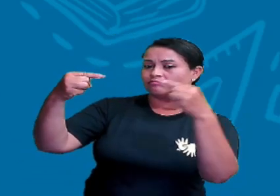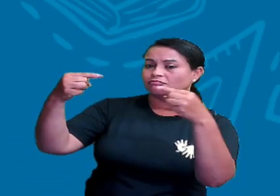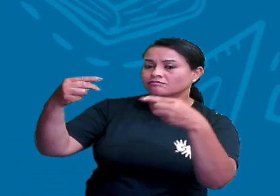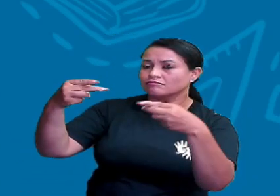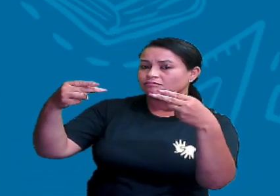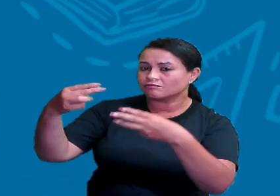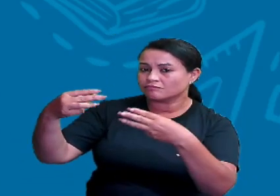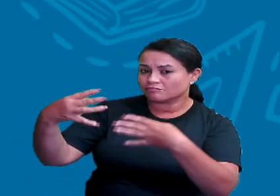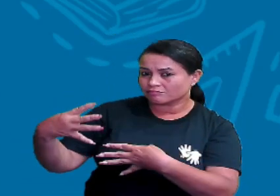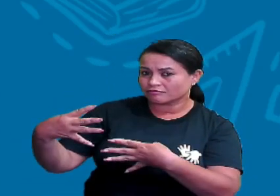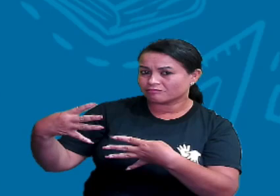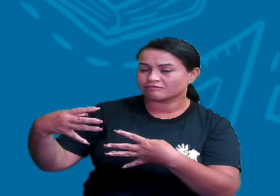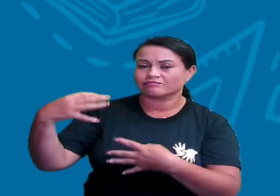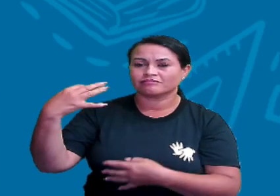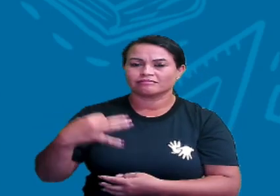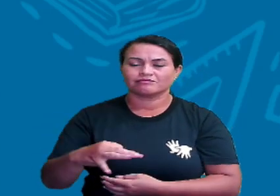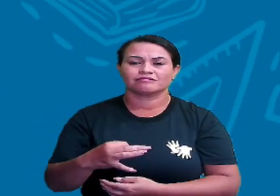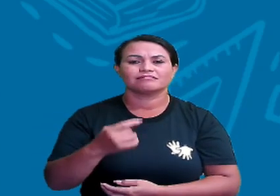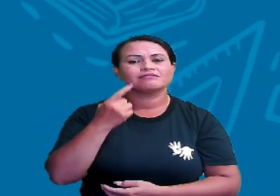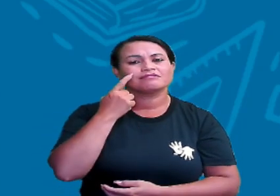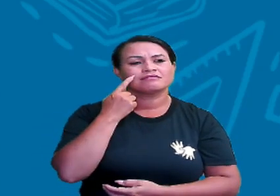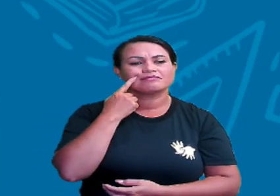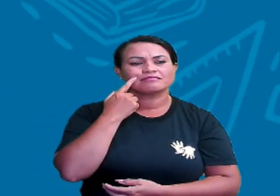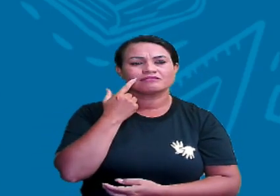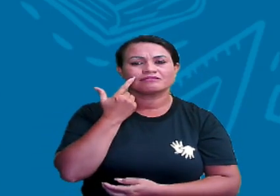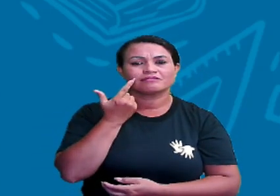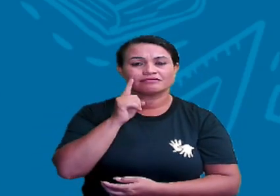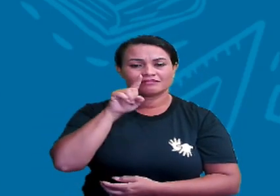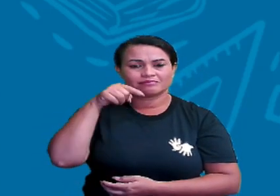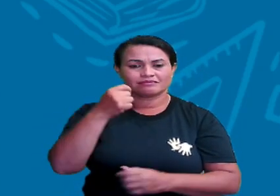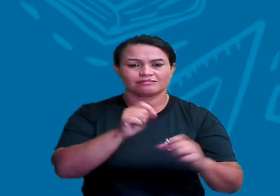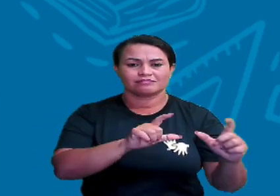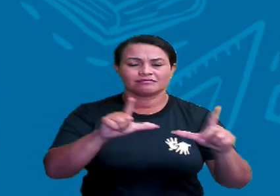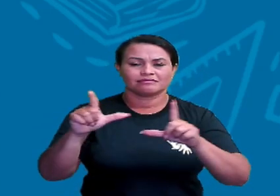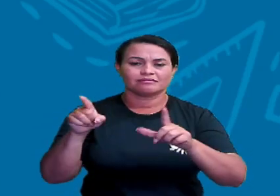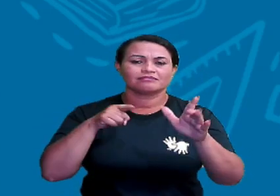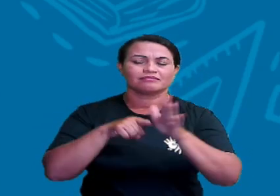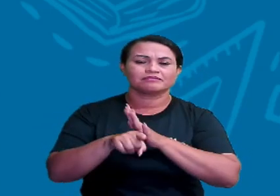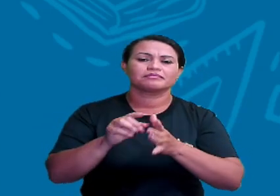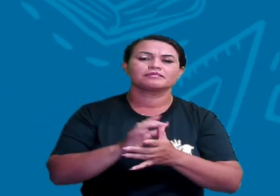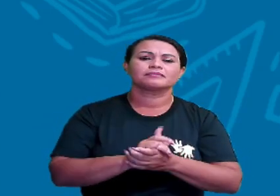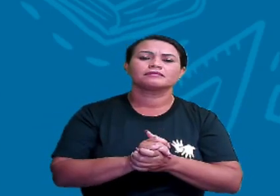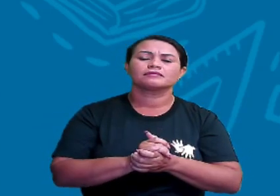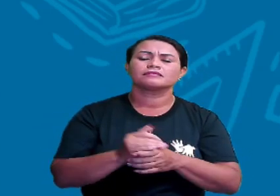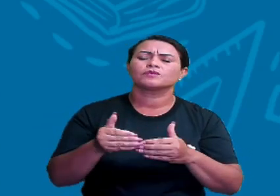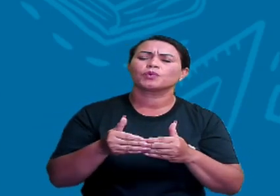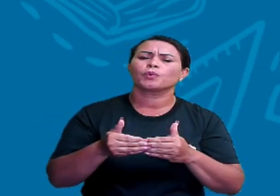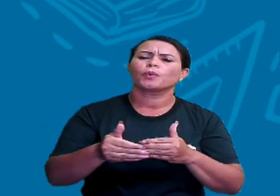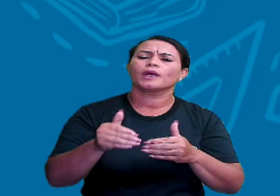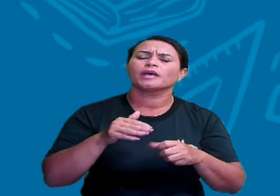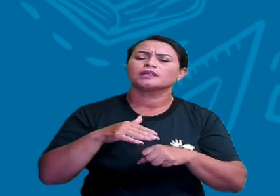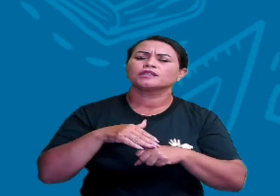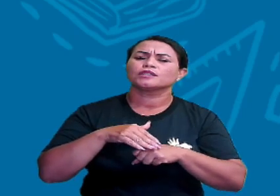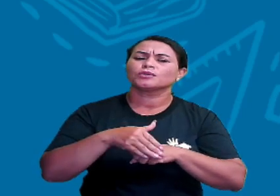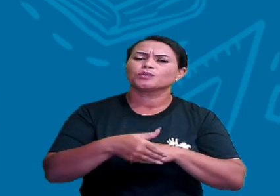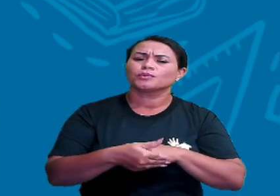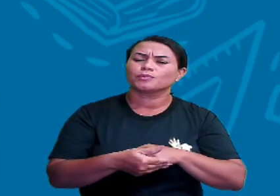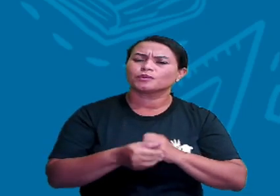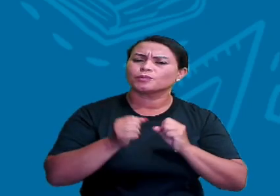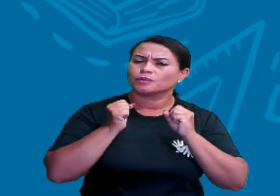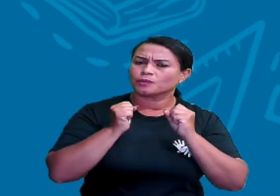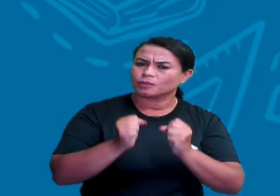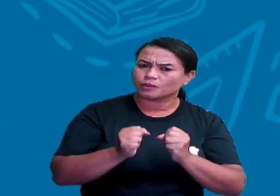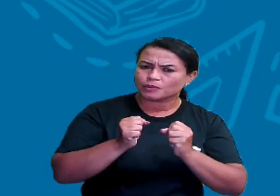colaterais. Vamos para a próxima pergunta. Durante a noite, é possível